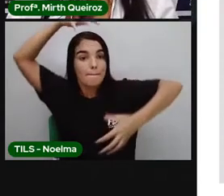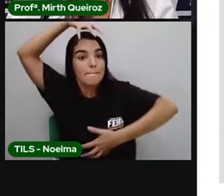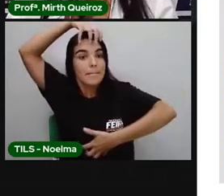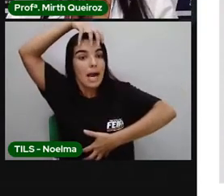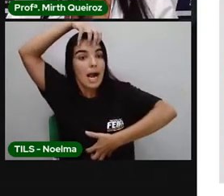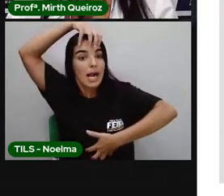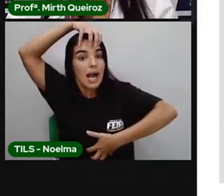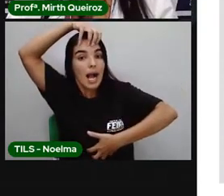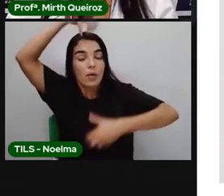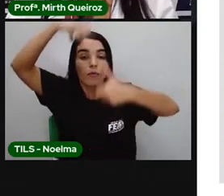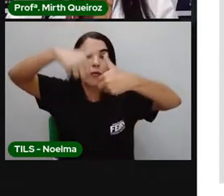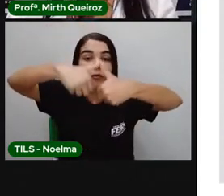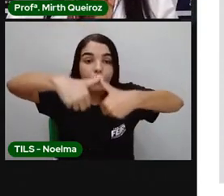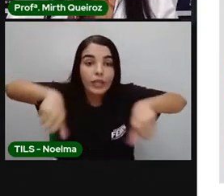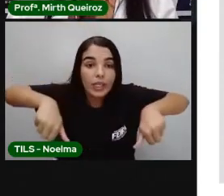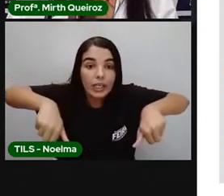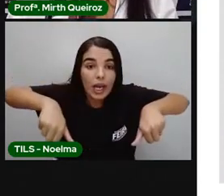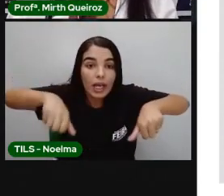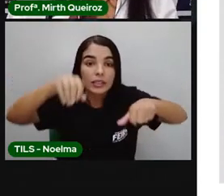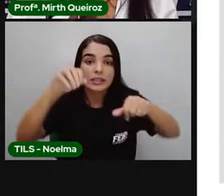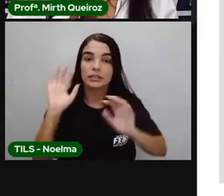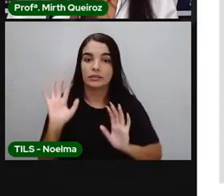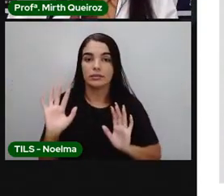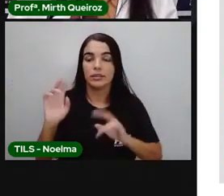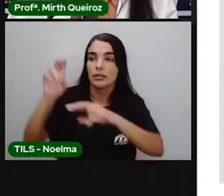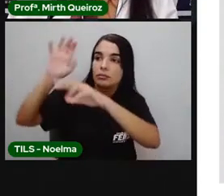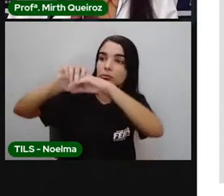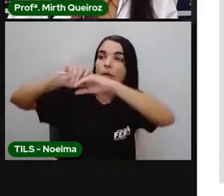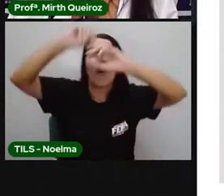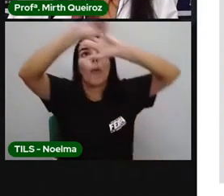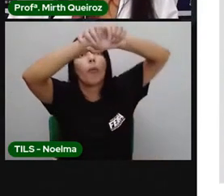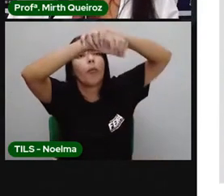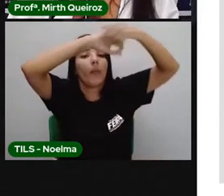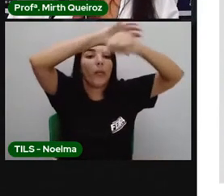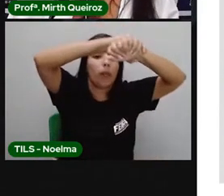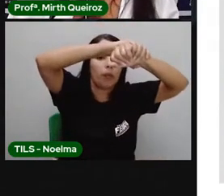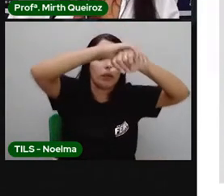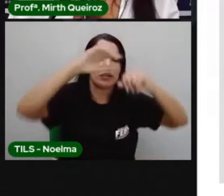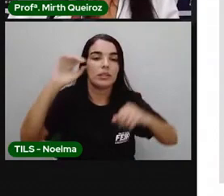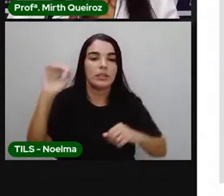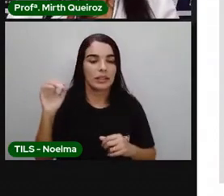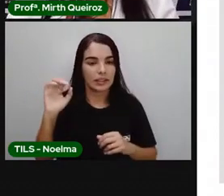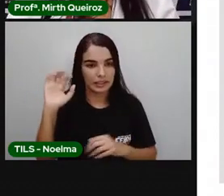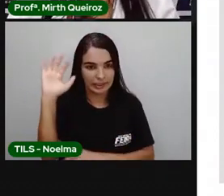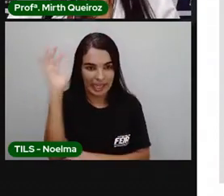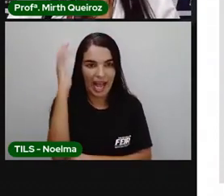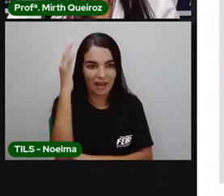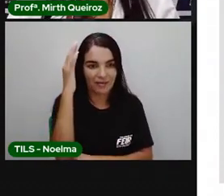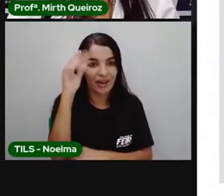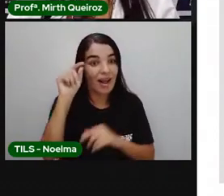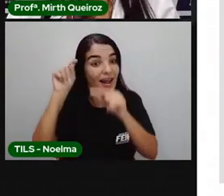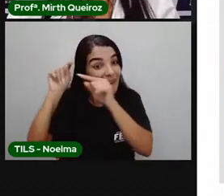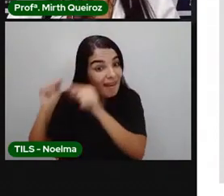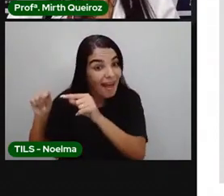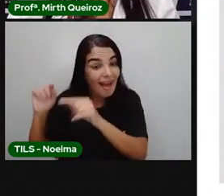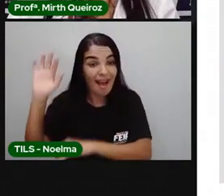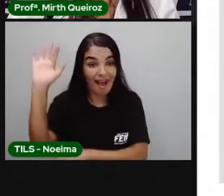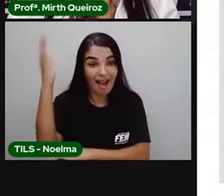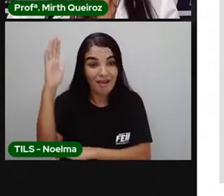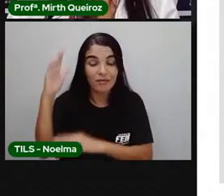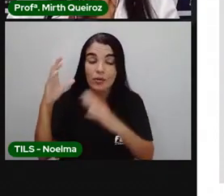alimentam de banana. Os macacos, eles se reproduzem de tal forma. Os macacos